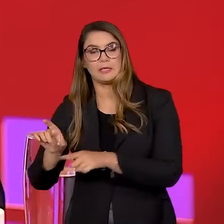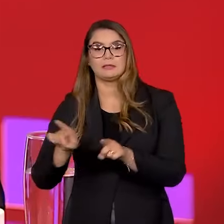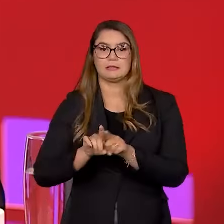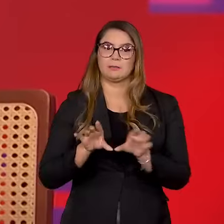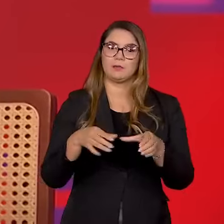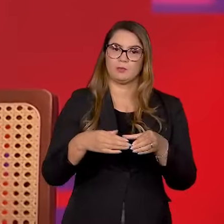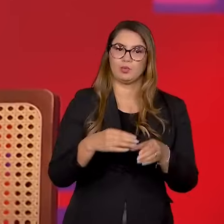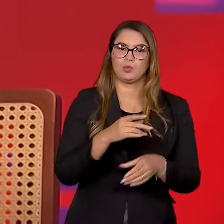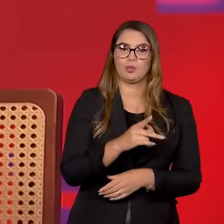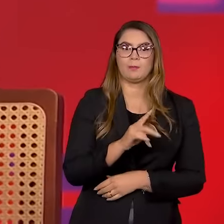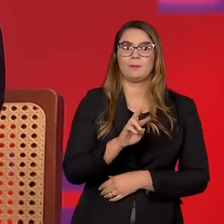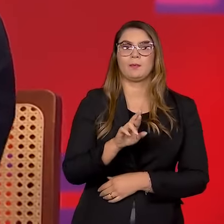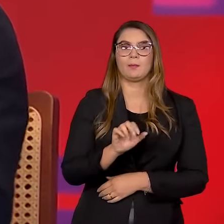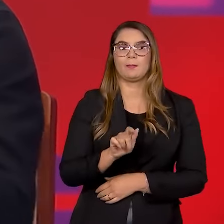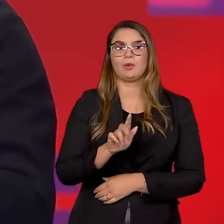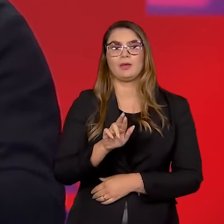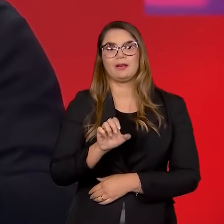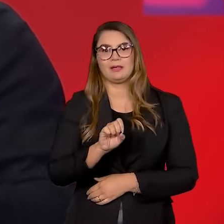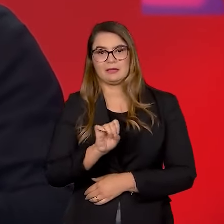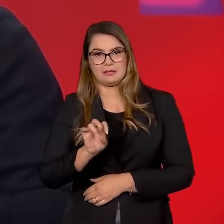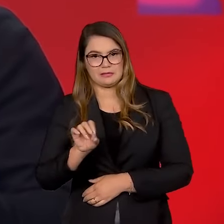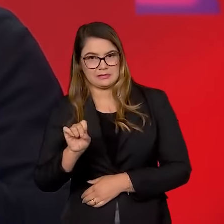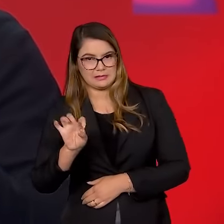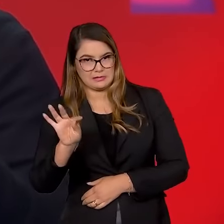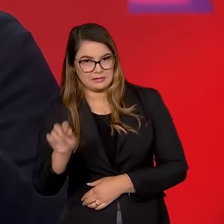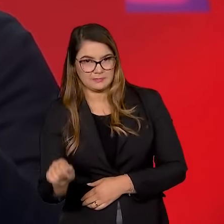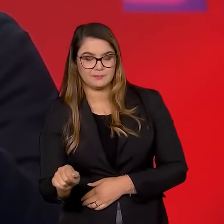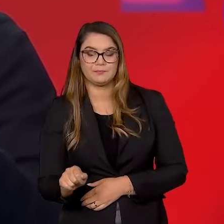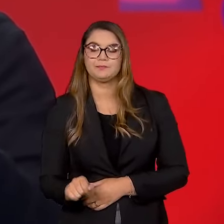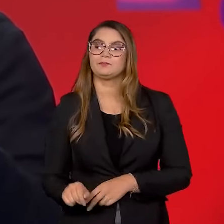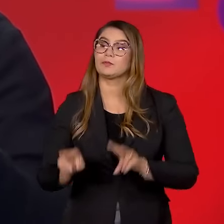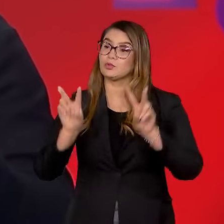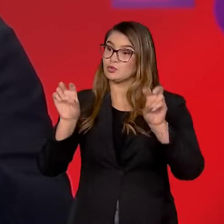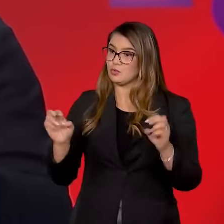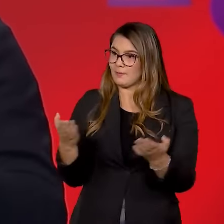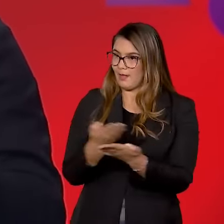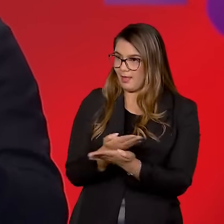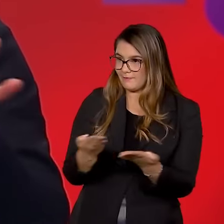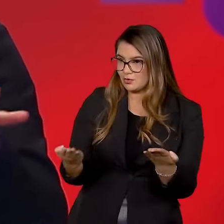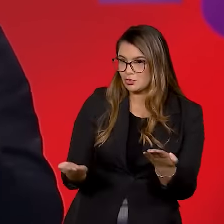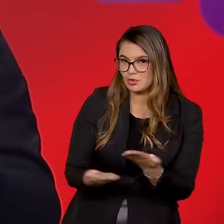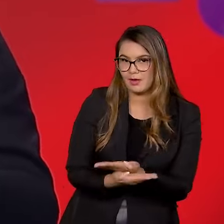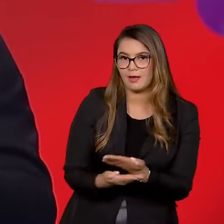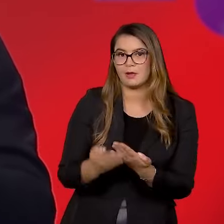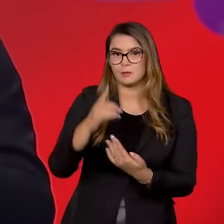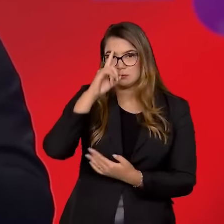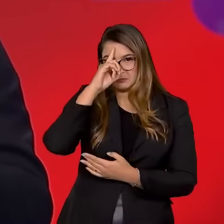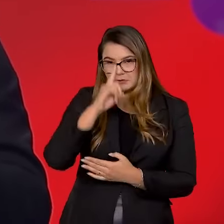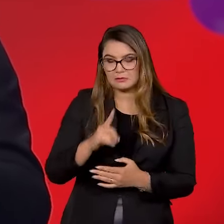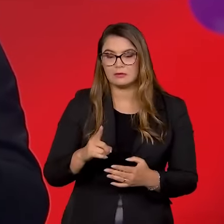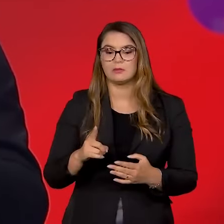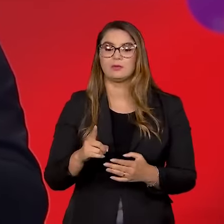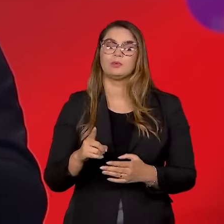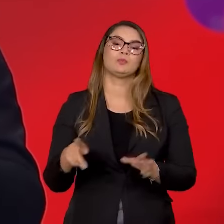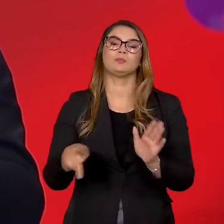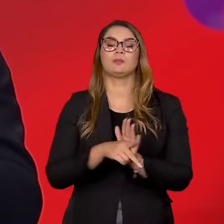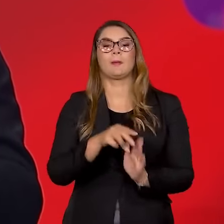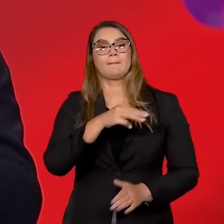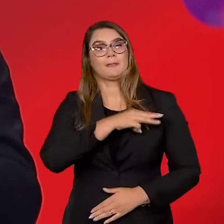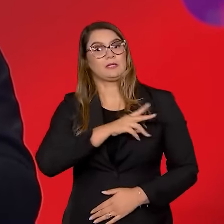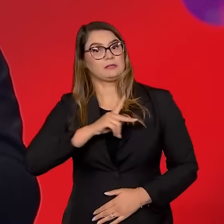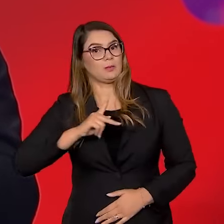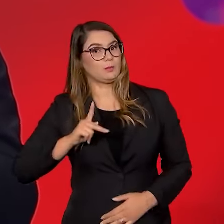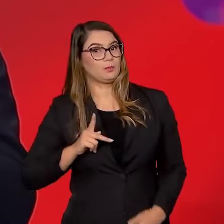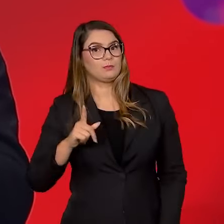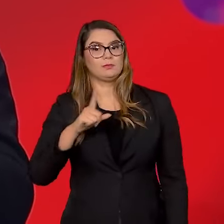progressista, né? Marco, junto com... a gente falou de Lava Jato e junto com a deterioração do Ministério Público, gente